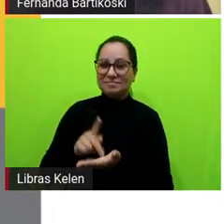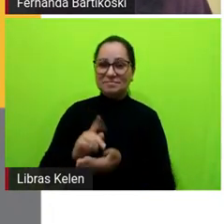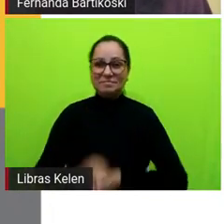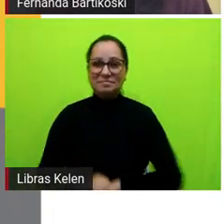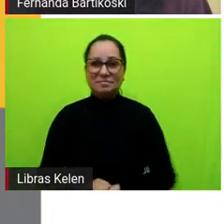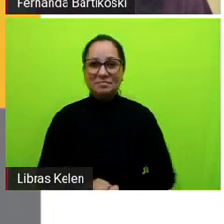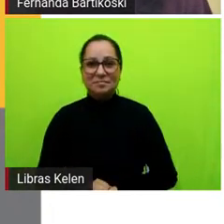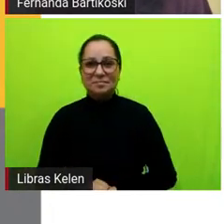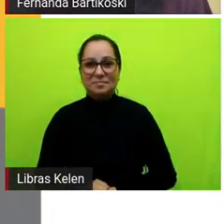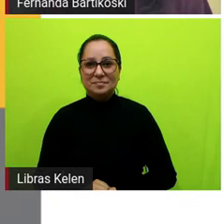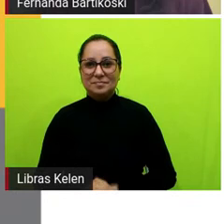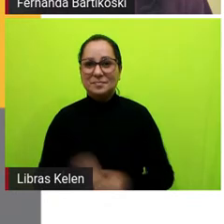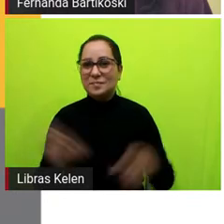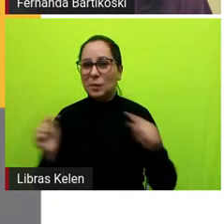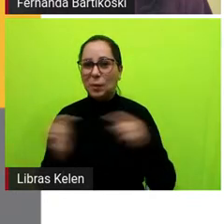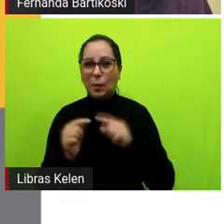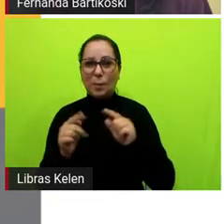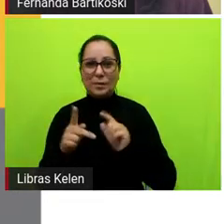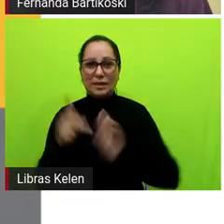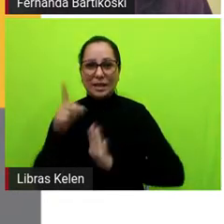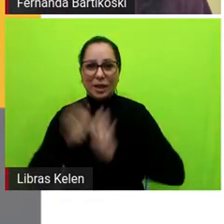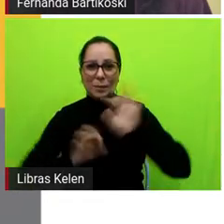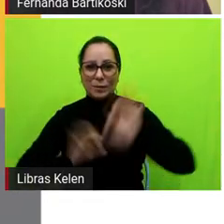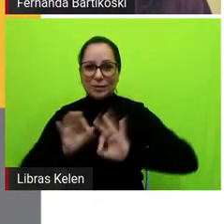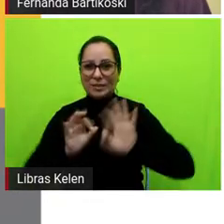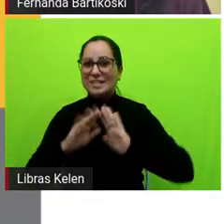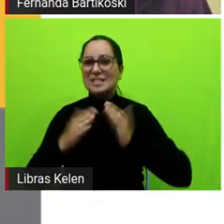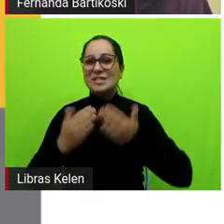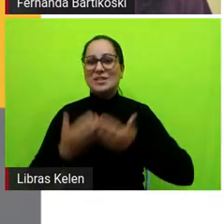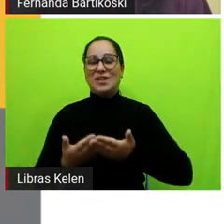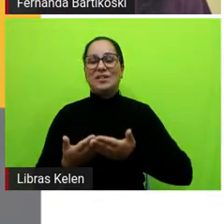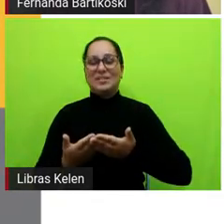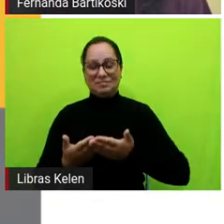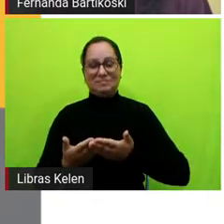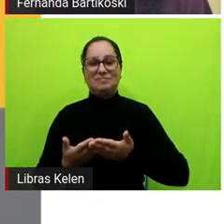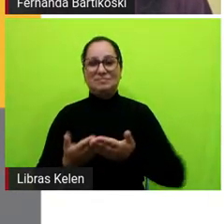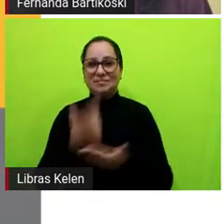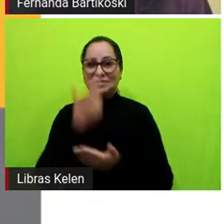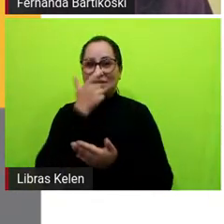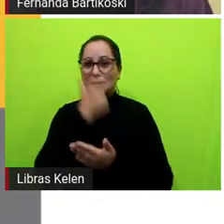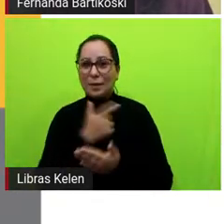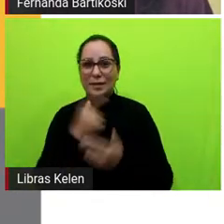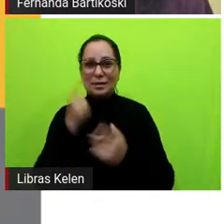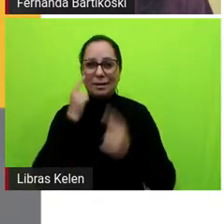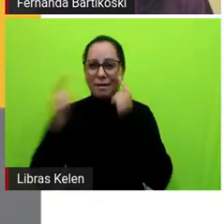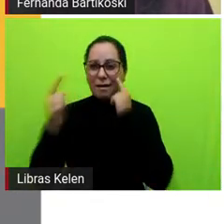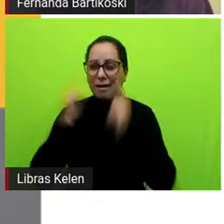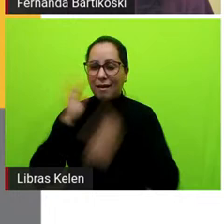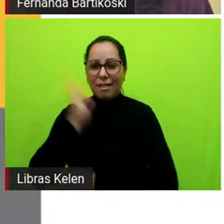Tem a ver com o projeto da escola, né? Então eu acho que tem tantas ideias legais aqui aparecendo.